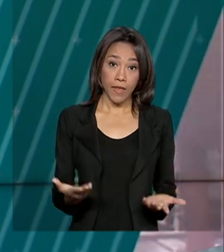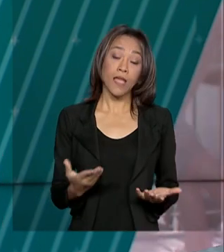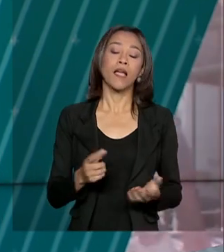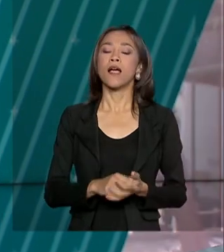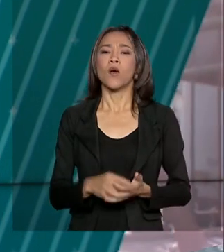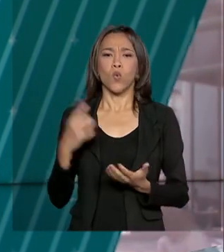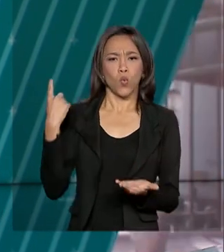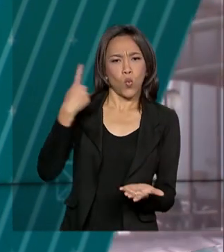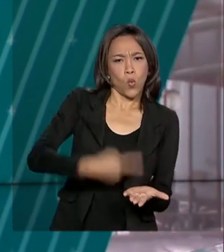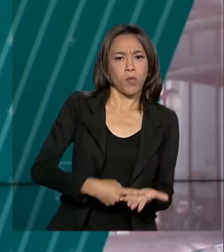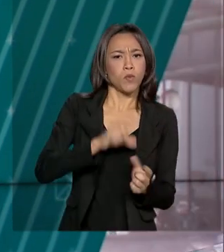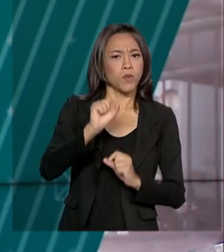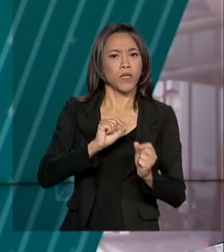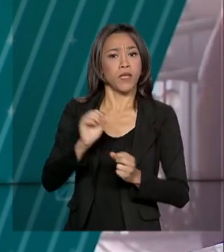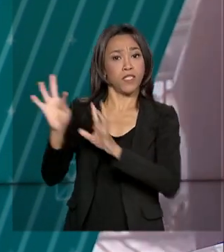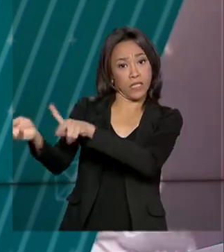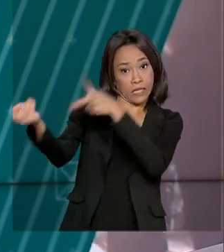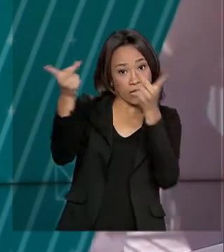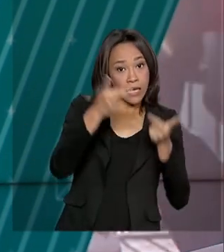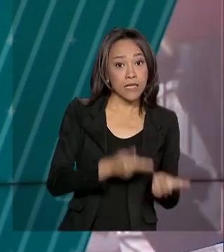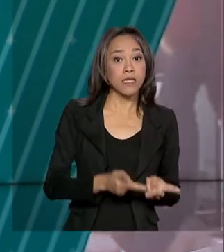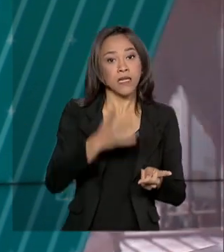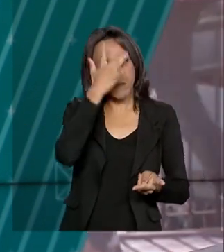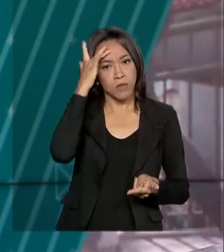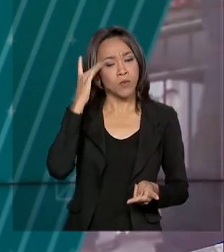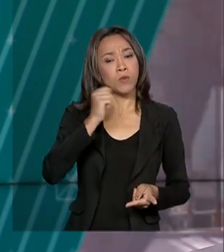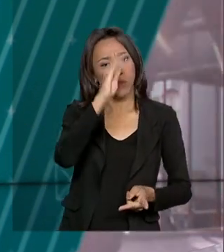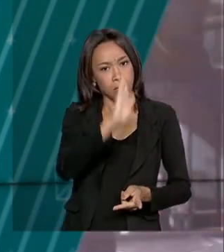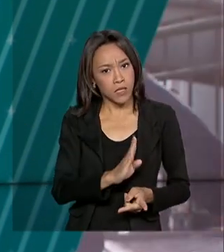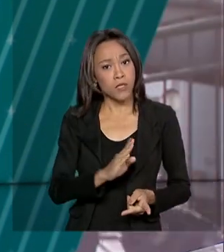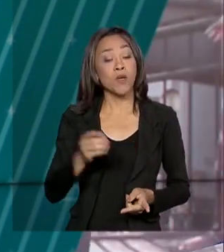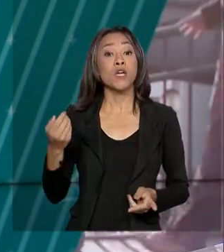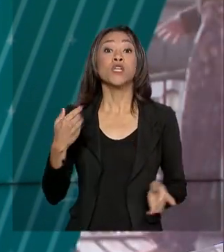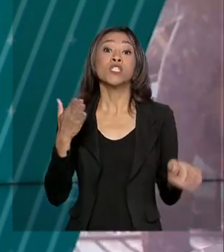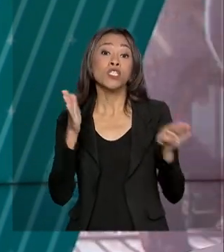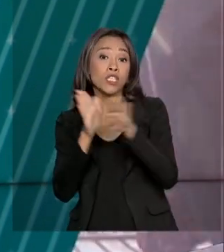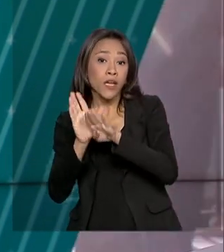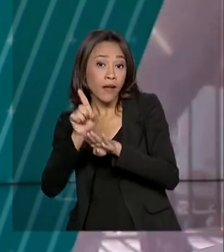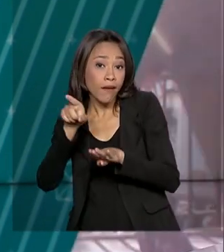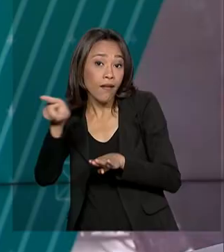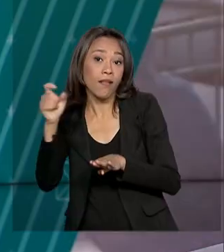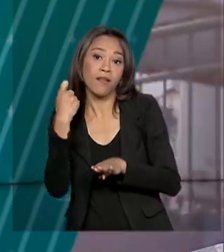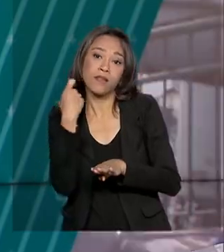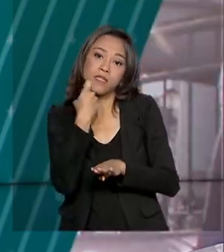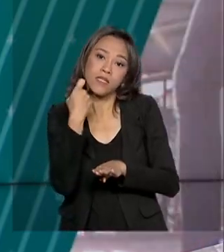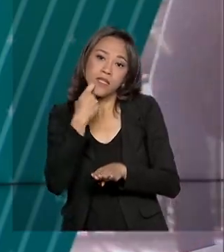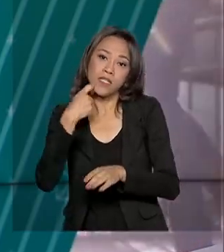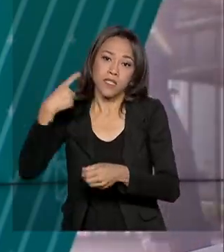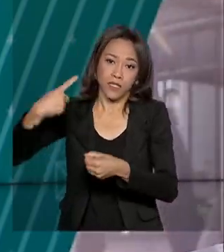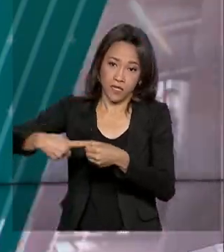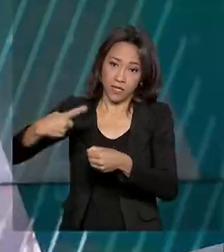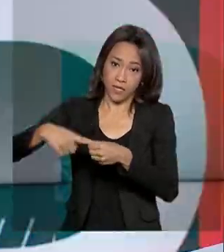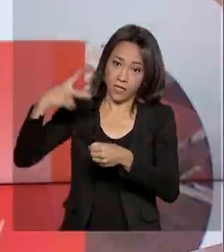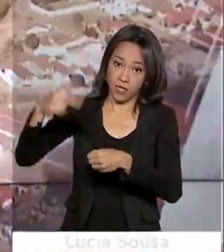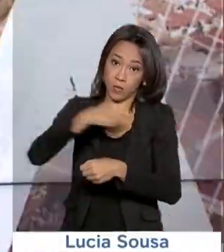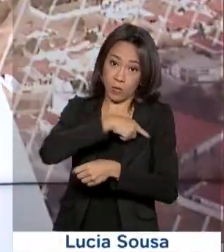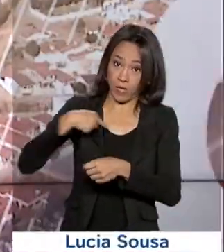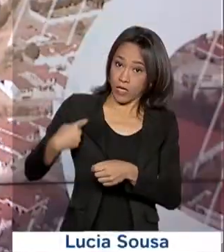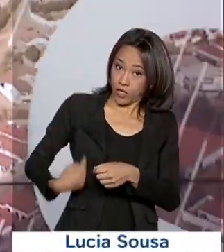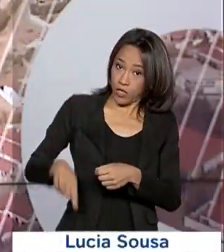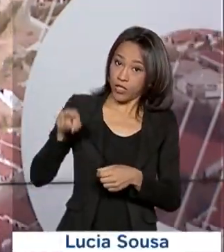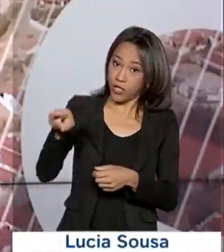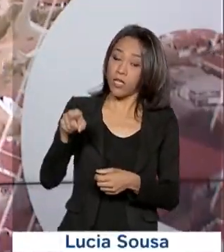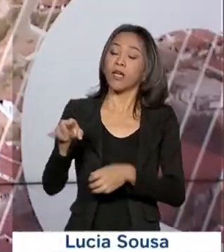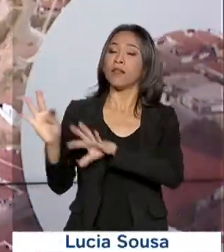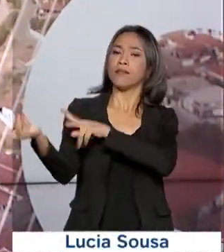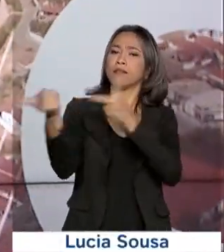missão de repatriação dos brasileiros chega nesta sexta-feira a Wuhan, na China. As duas aeronaves trazem de volta ao